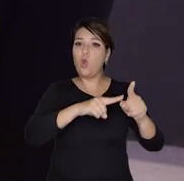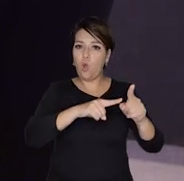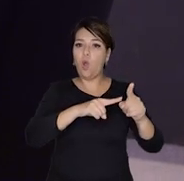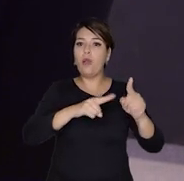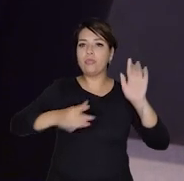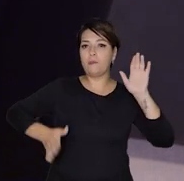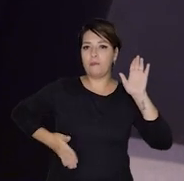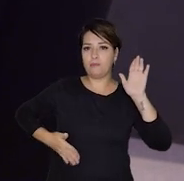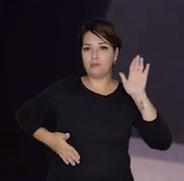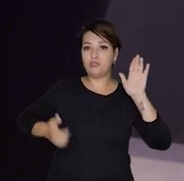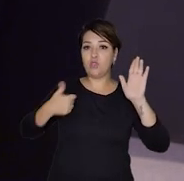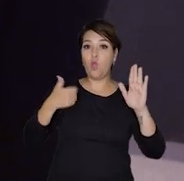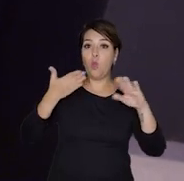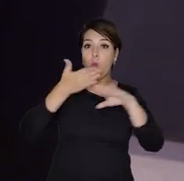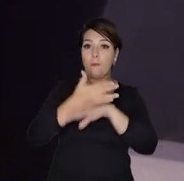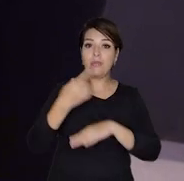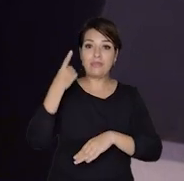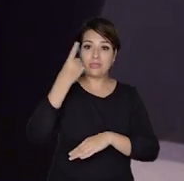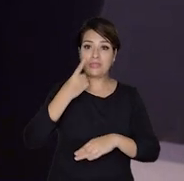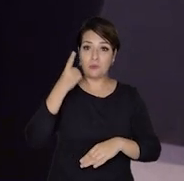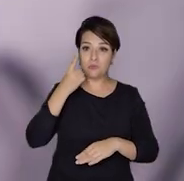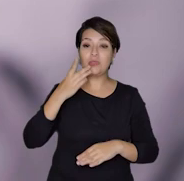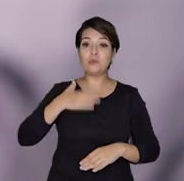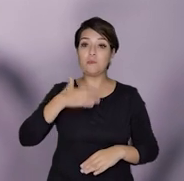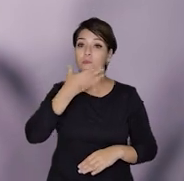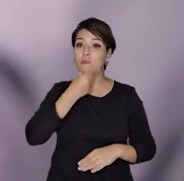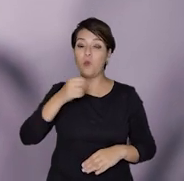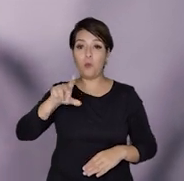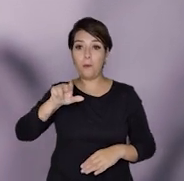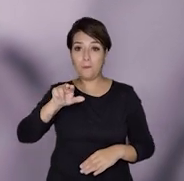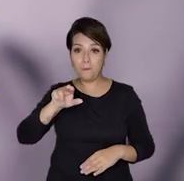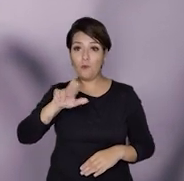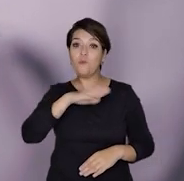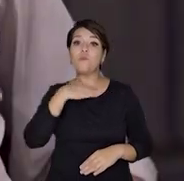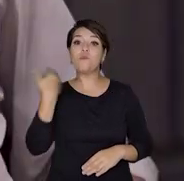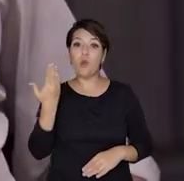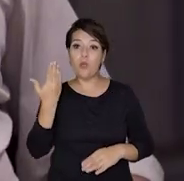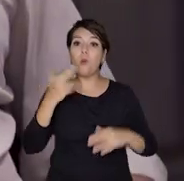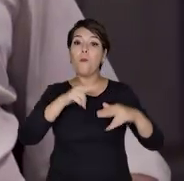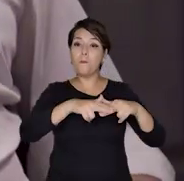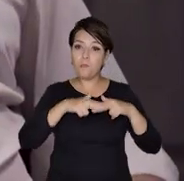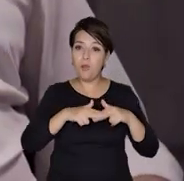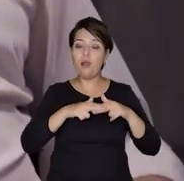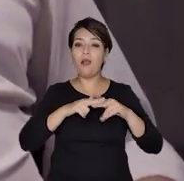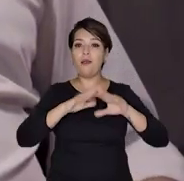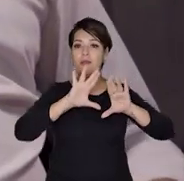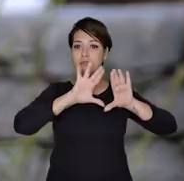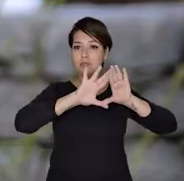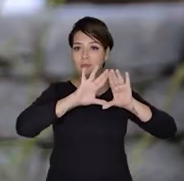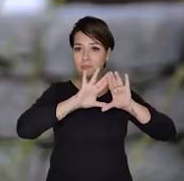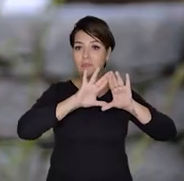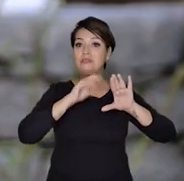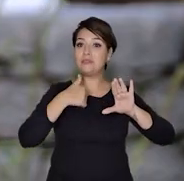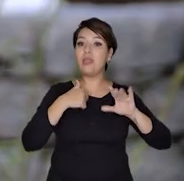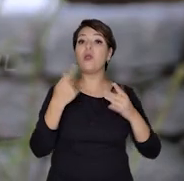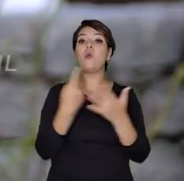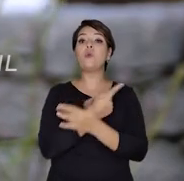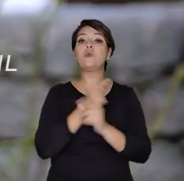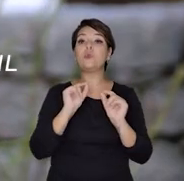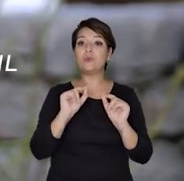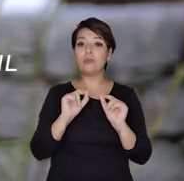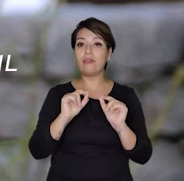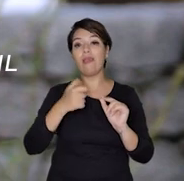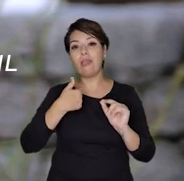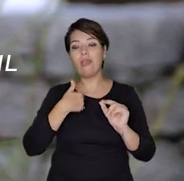entro para ser deputado, meu irmão tinha acabado de ser morto, eu faço a CPI das milícias, que levou à prisão mais de 200 líderes de bandidos. Todo mundo sabia o que se